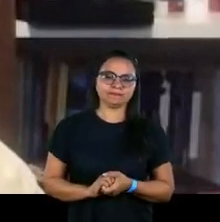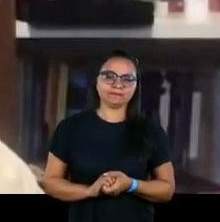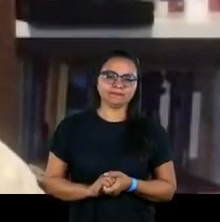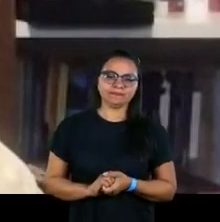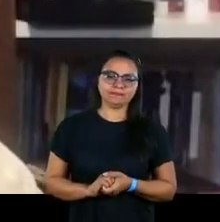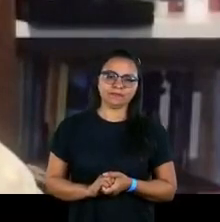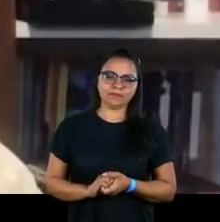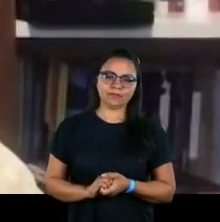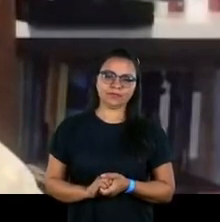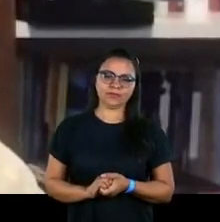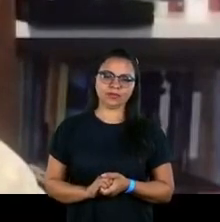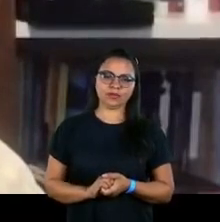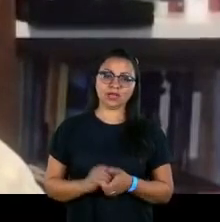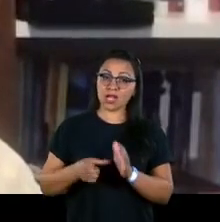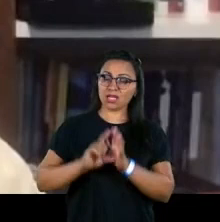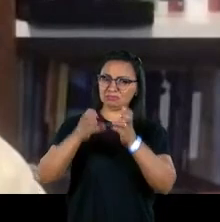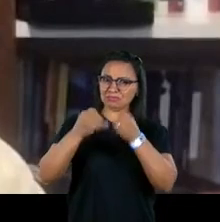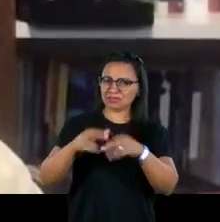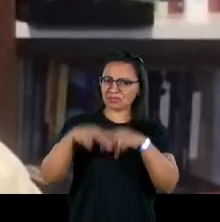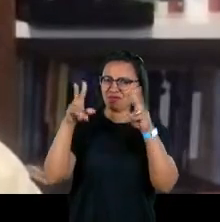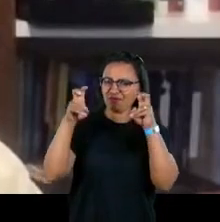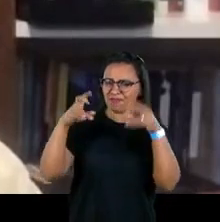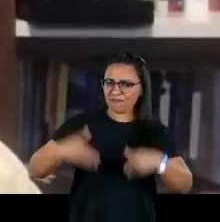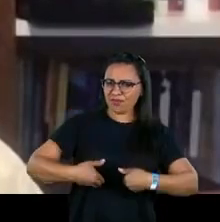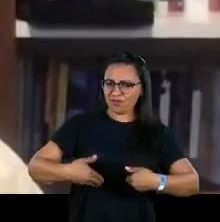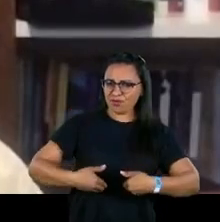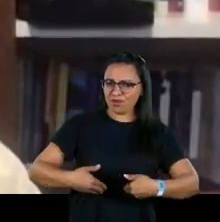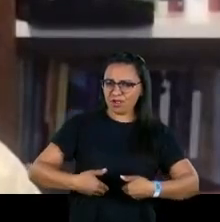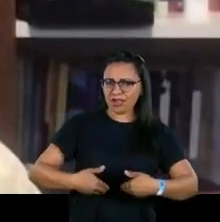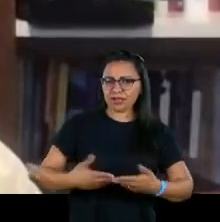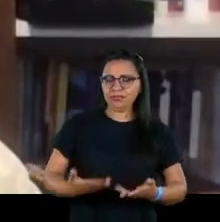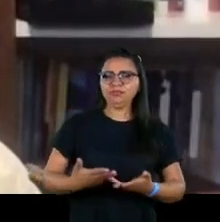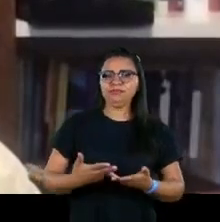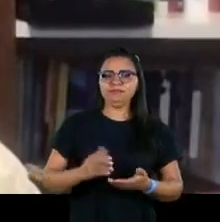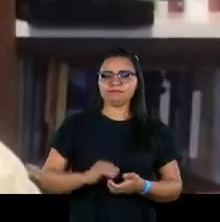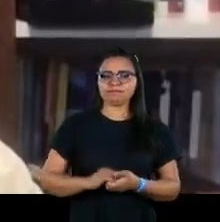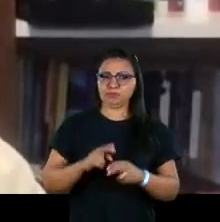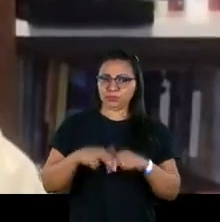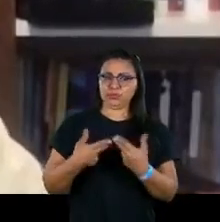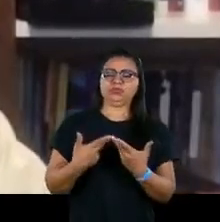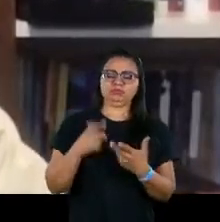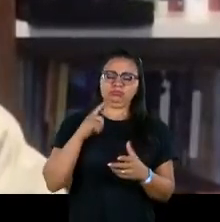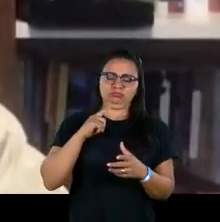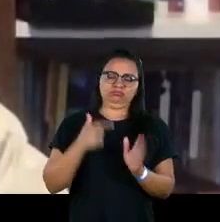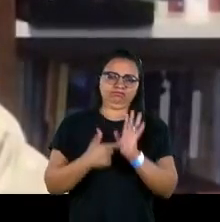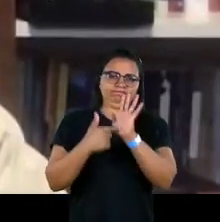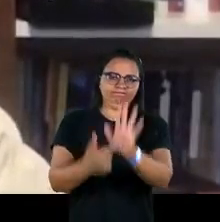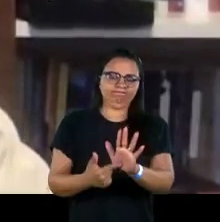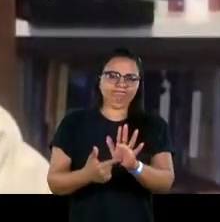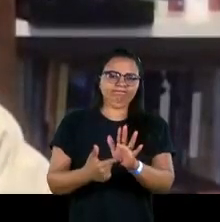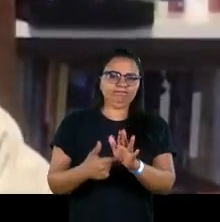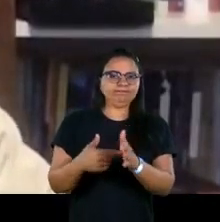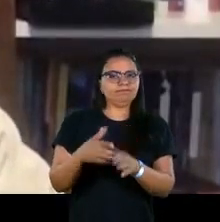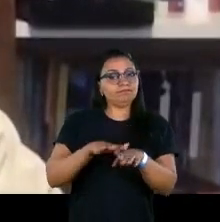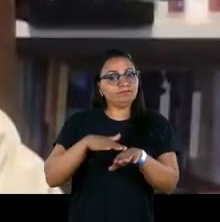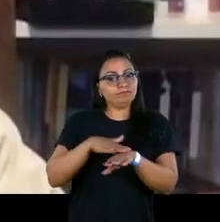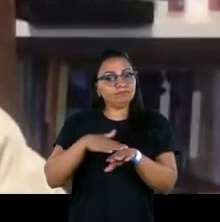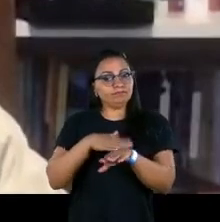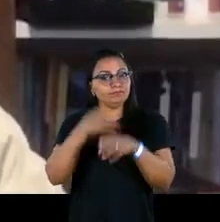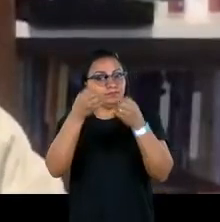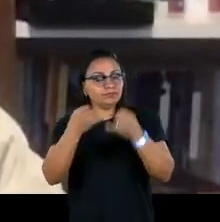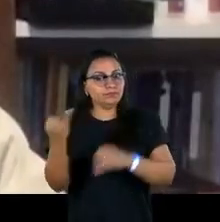eu acho, antes mesmo de falar sobre a questão da fome e da nossa ação, eu gostaria de falar da